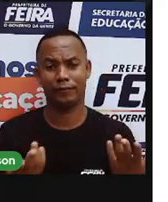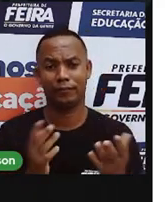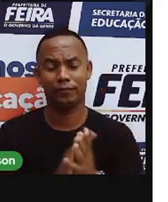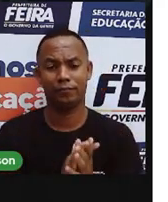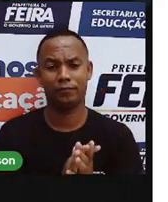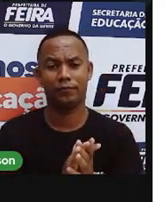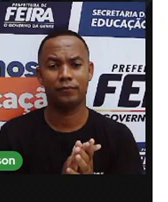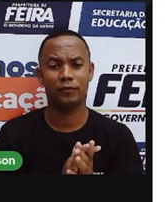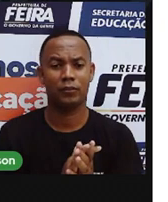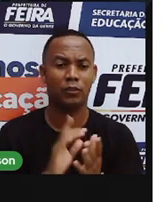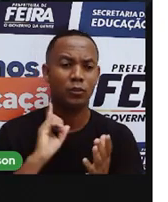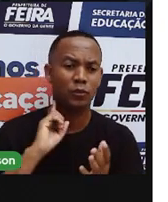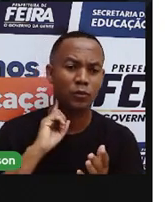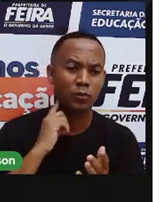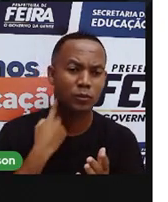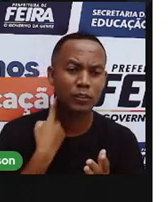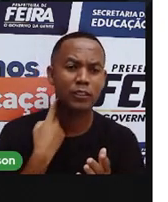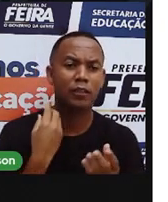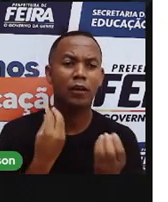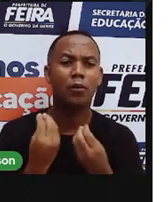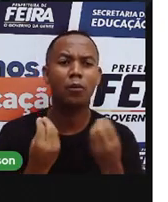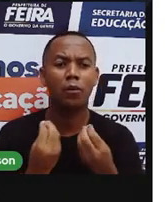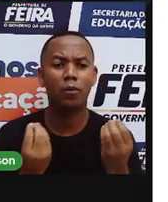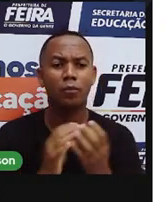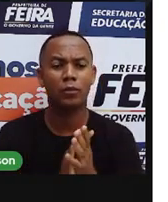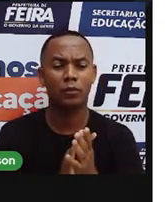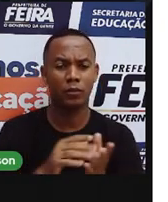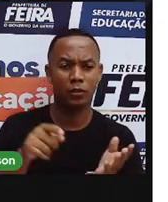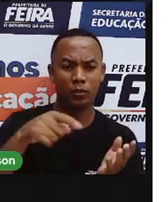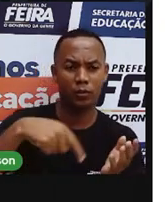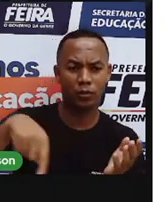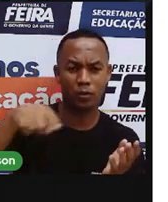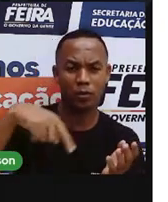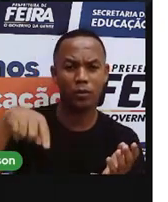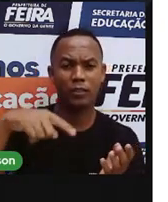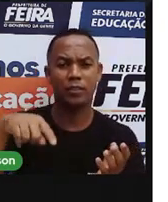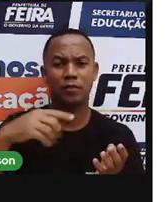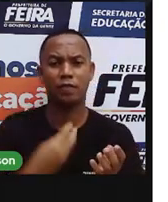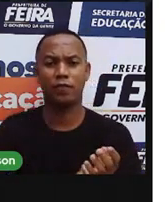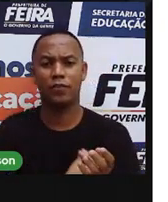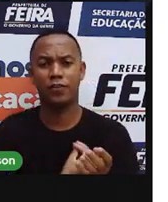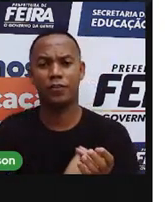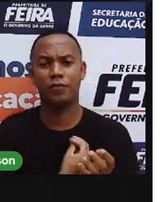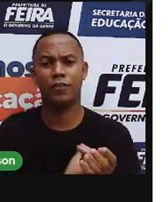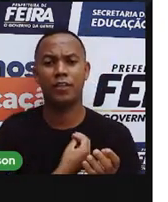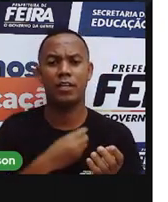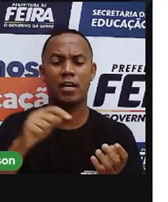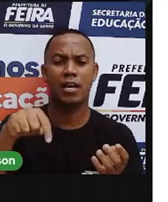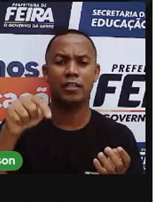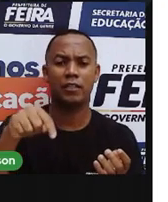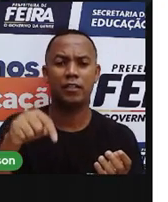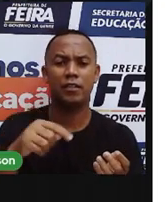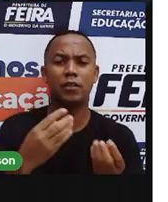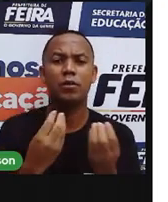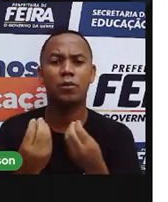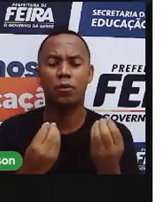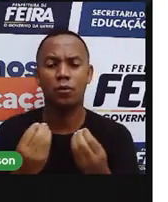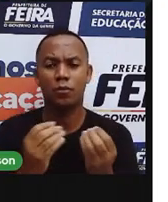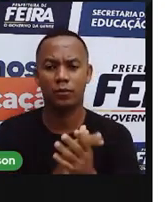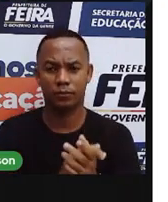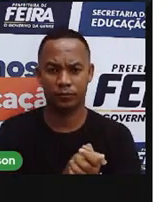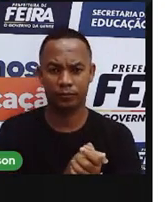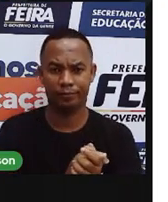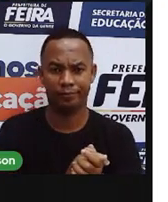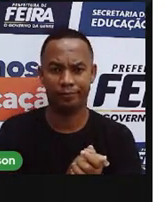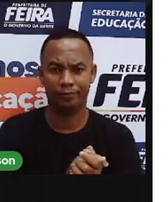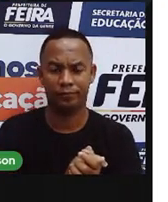geral, essa poluição, ela é provocada por quem? Por nós, os seres vivos, né? Que acabam os seres humanos, desculpa, os seres vivos, os